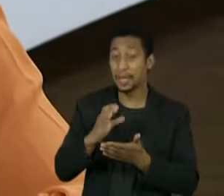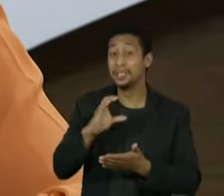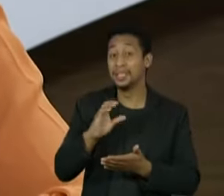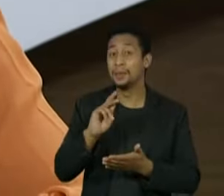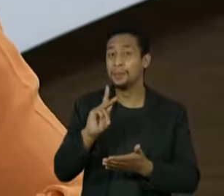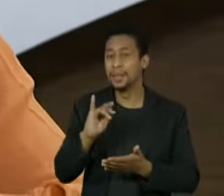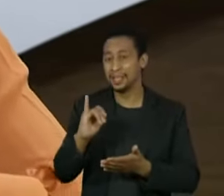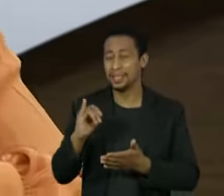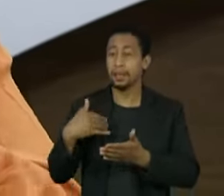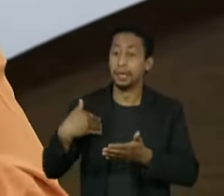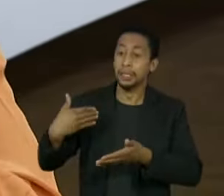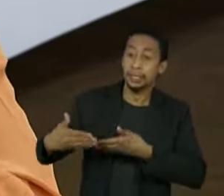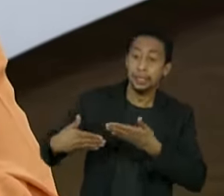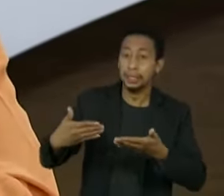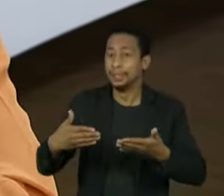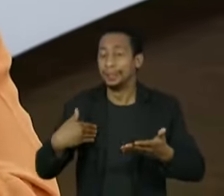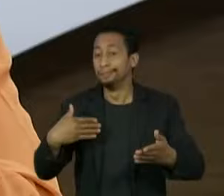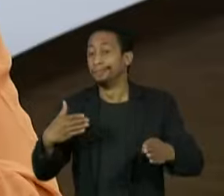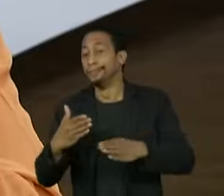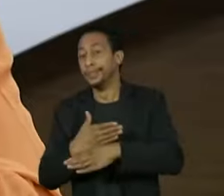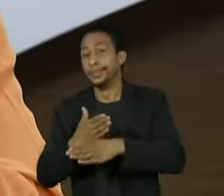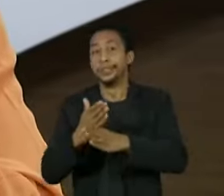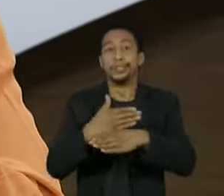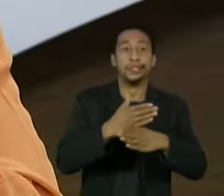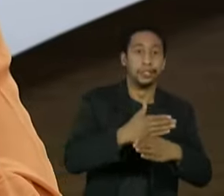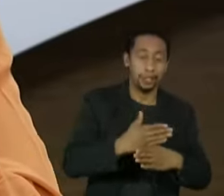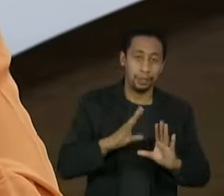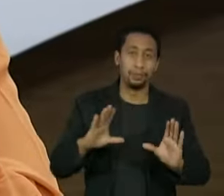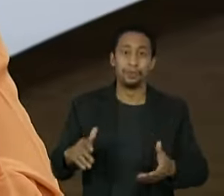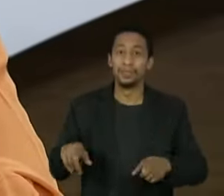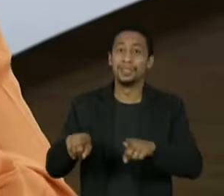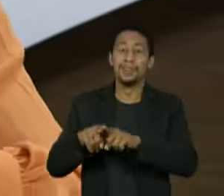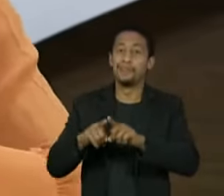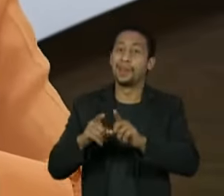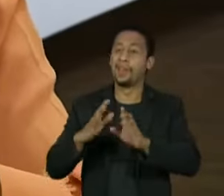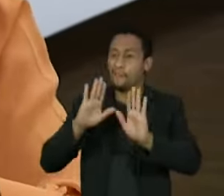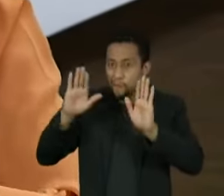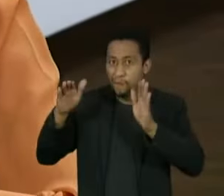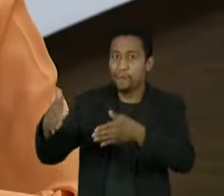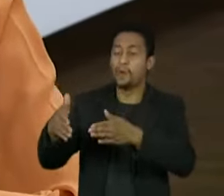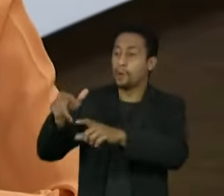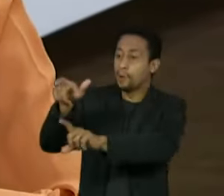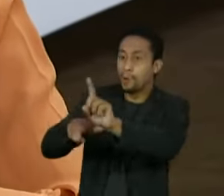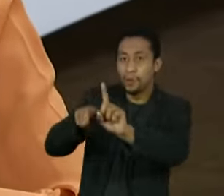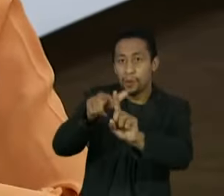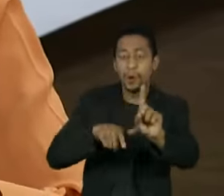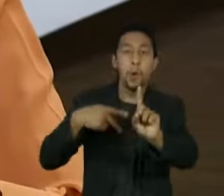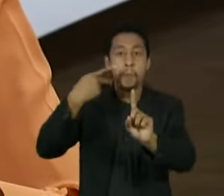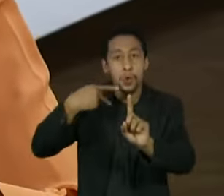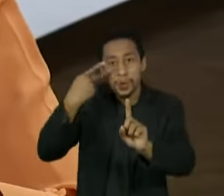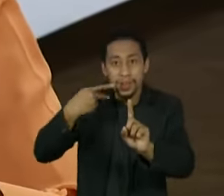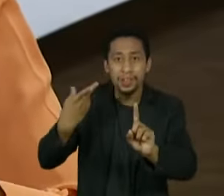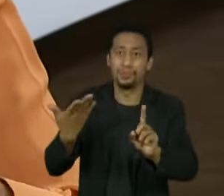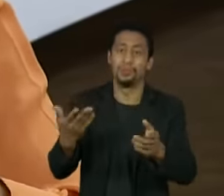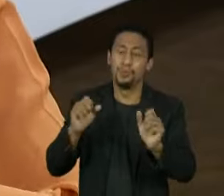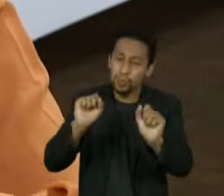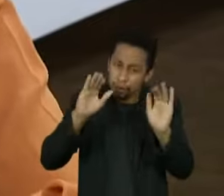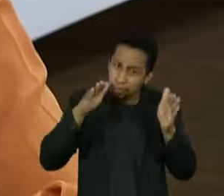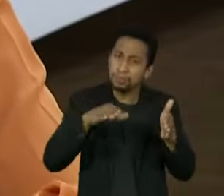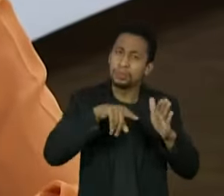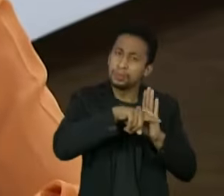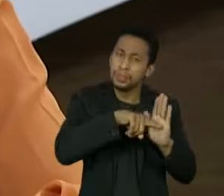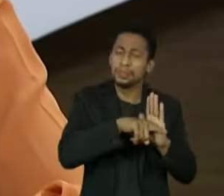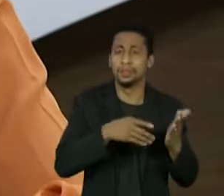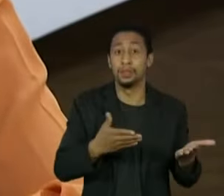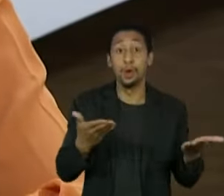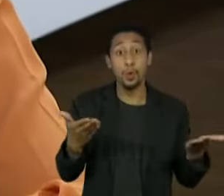G7, especialmente por focar em embates pessoais e políticos, ao invés de priorizar a investigação. E hoje eu ouvi